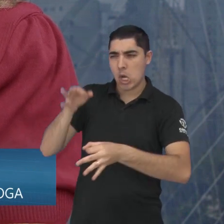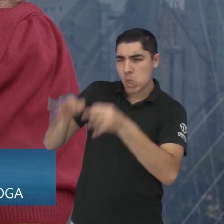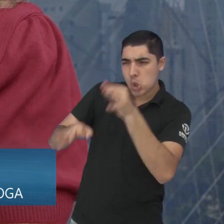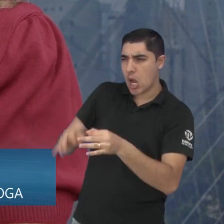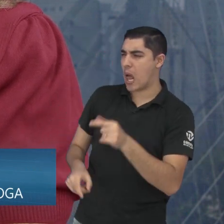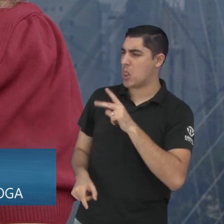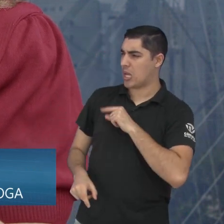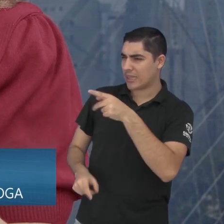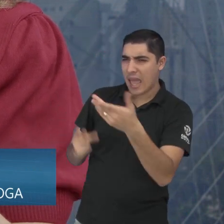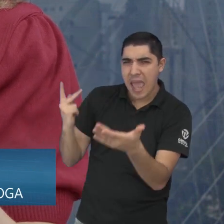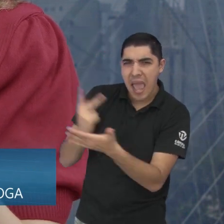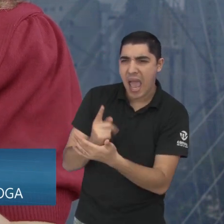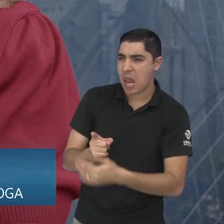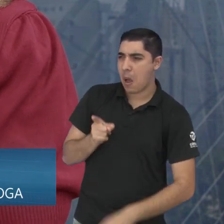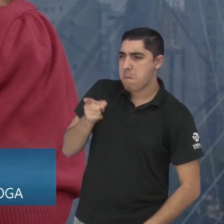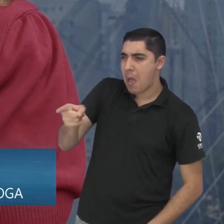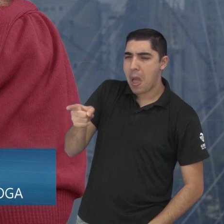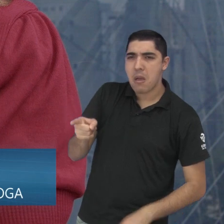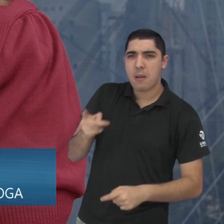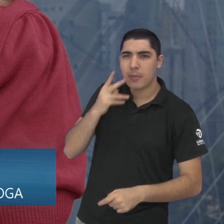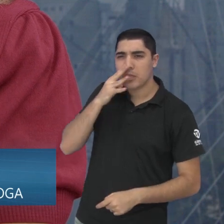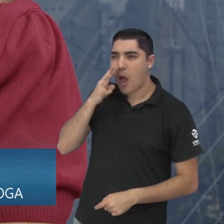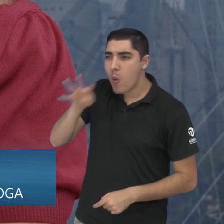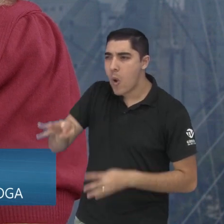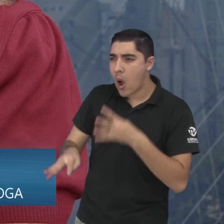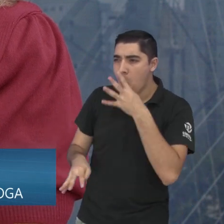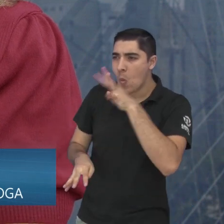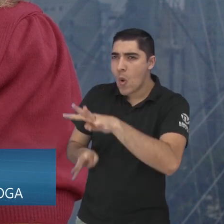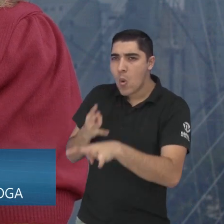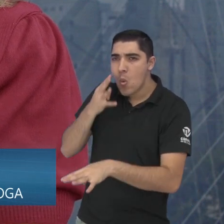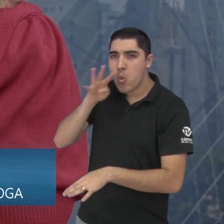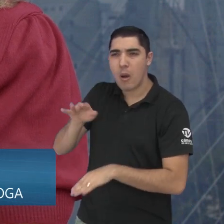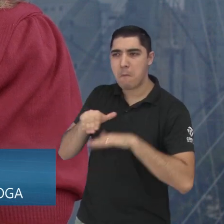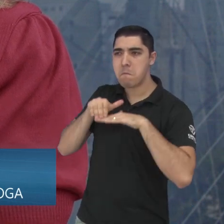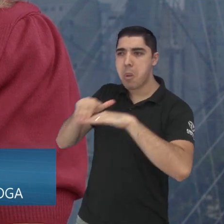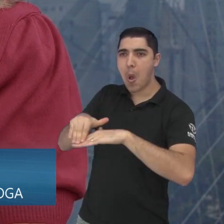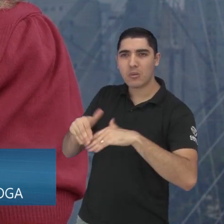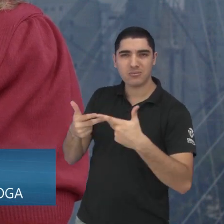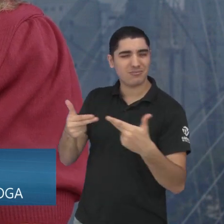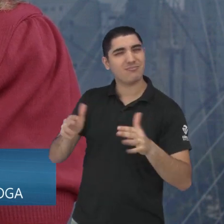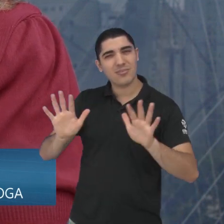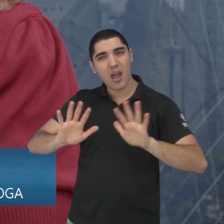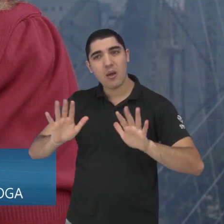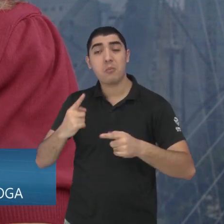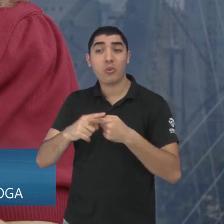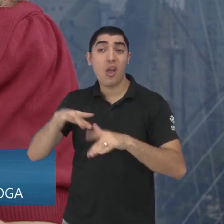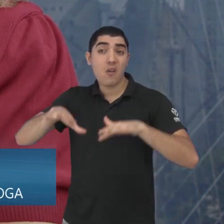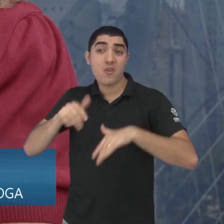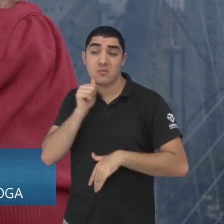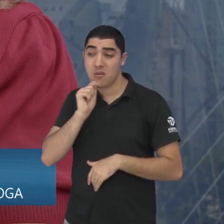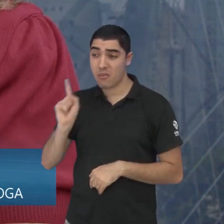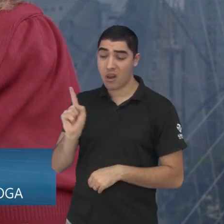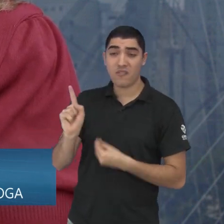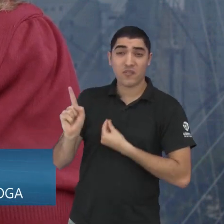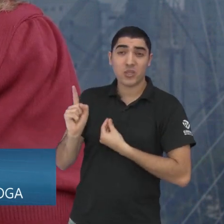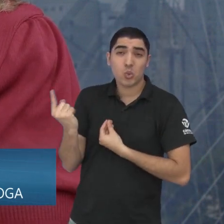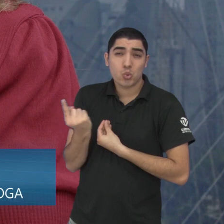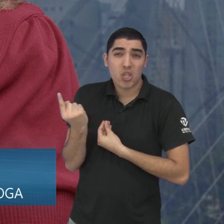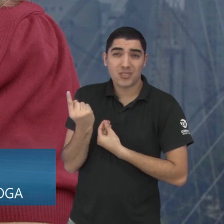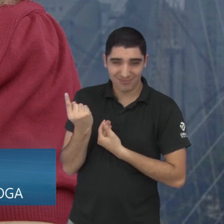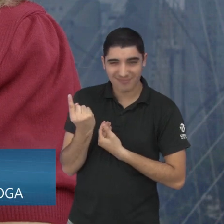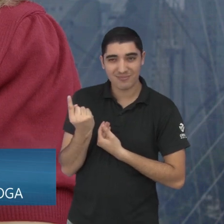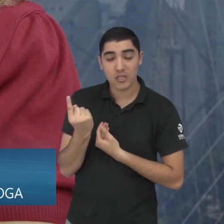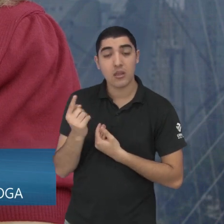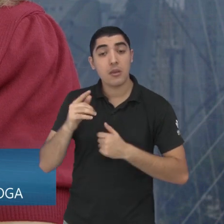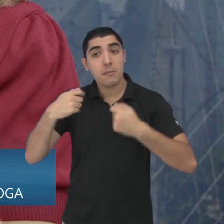apontar de dedos, que muitas vezes faz com que essa mãe vivencie emoções de uma maneira muito solitária.